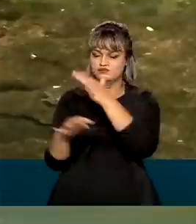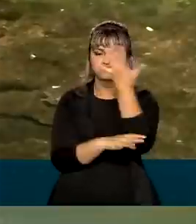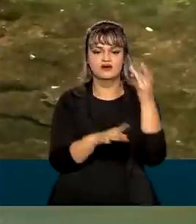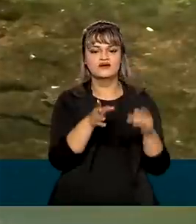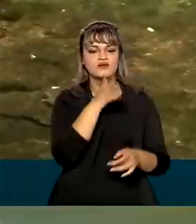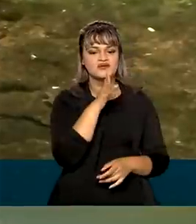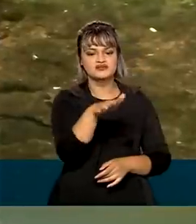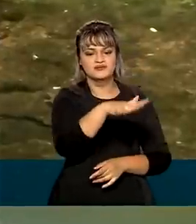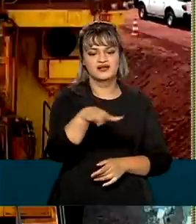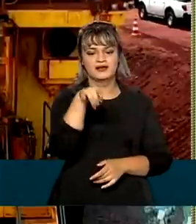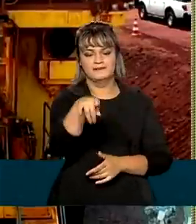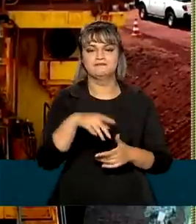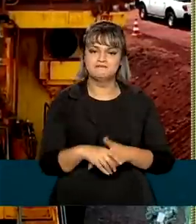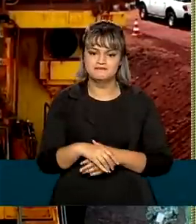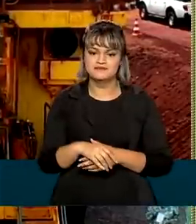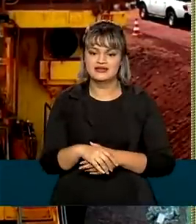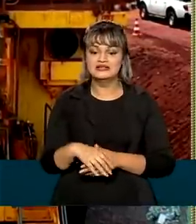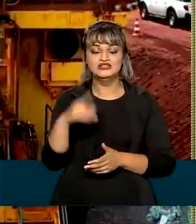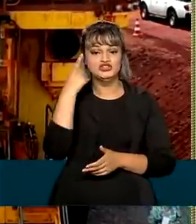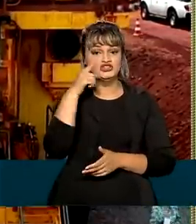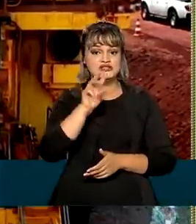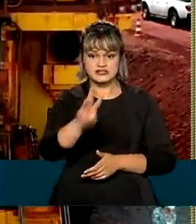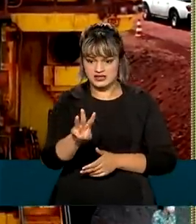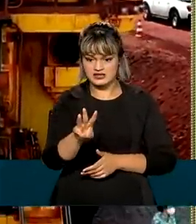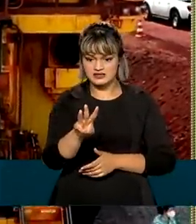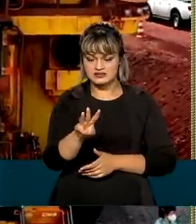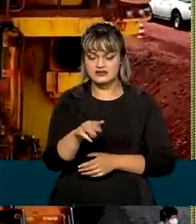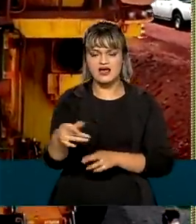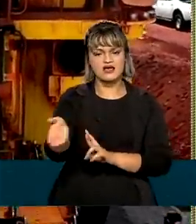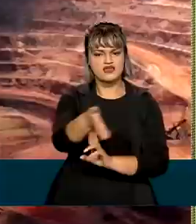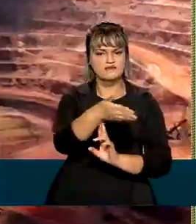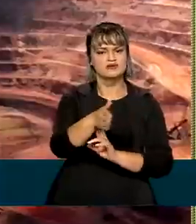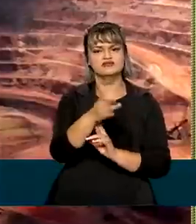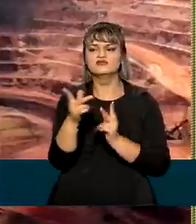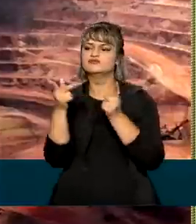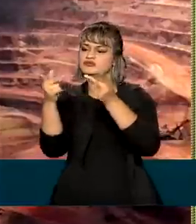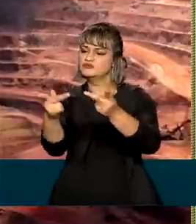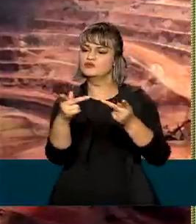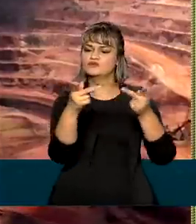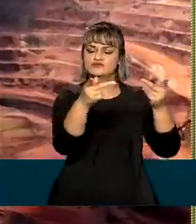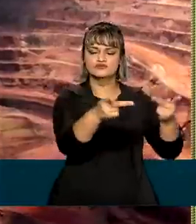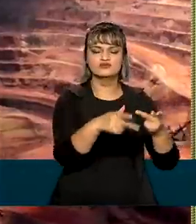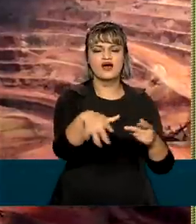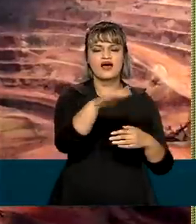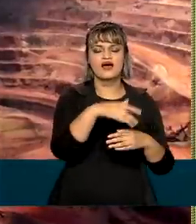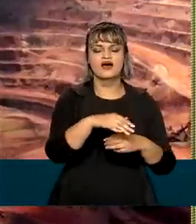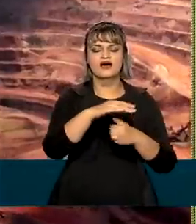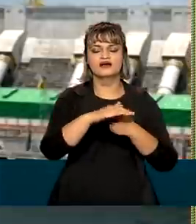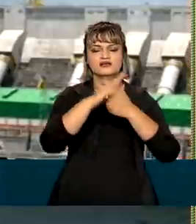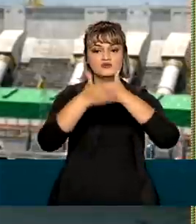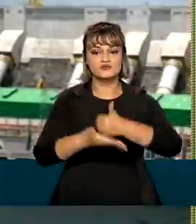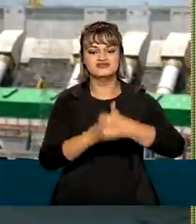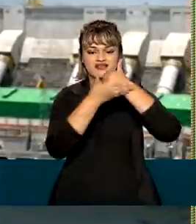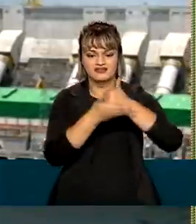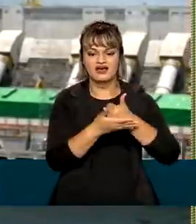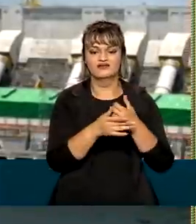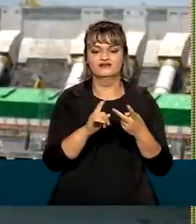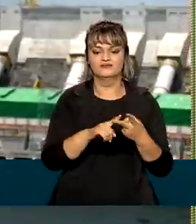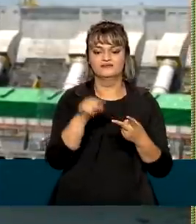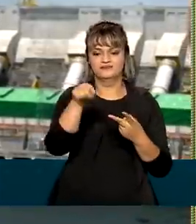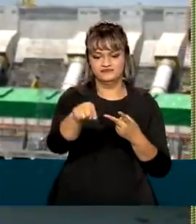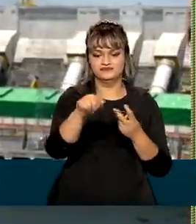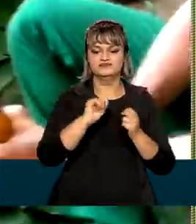típicos da floresta. Durante três dias, os embaixadores conheceram a operação sustentável de uma mineradora, a